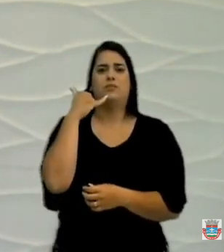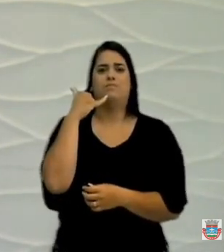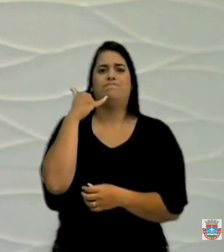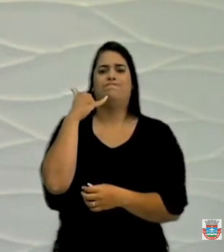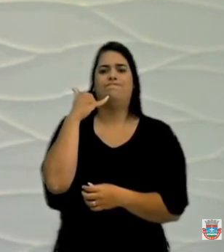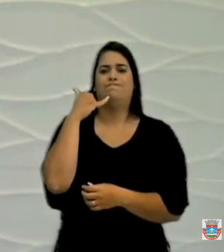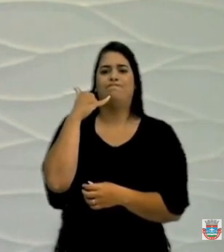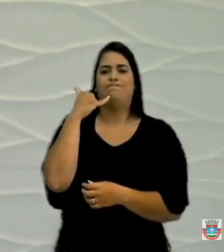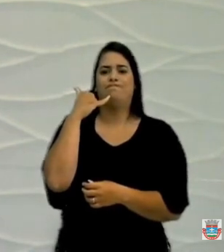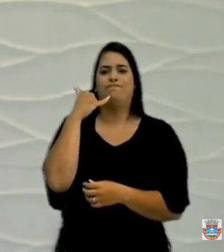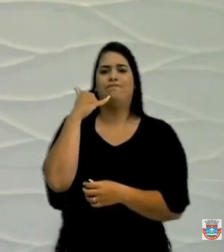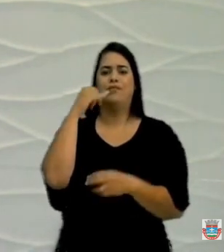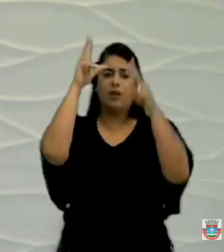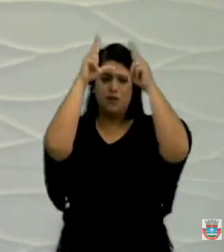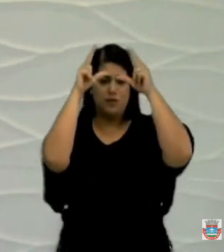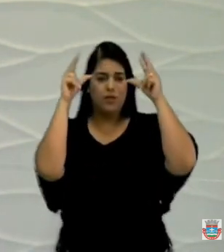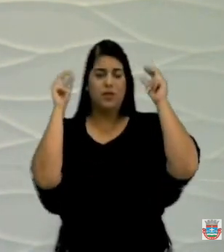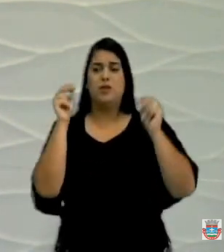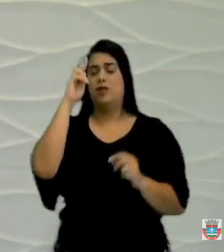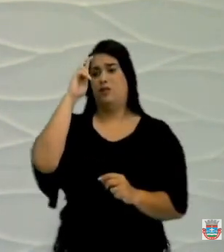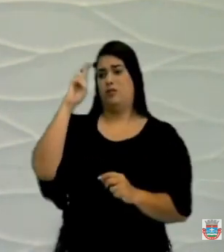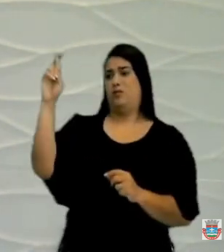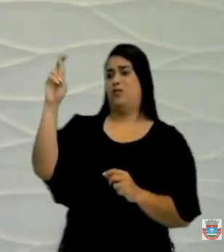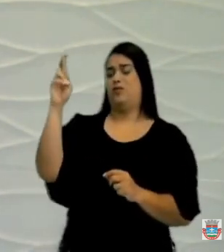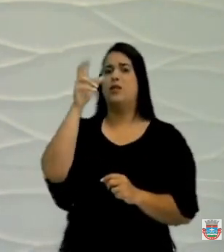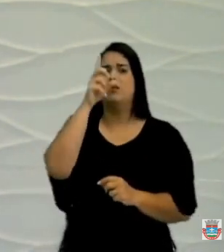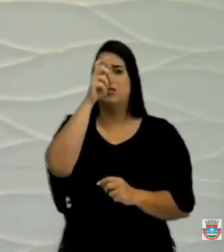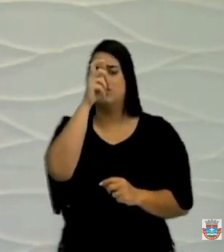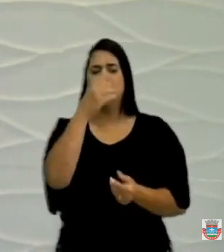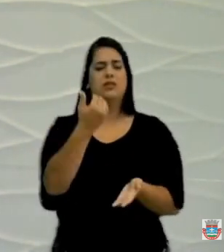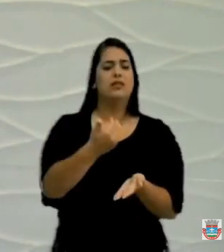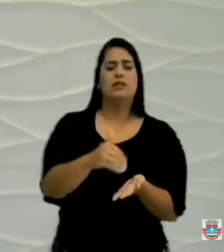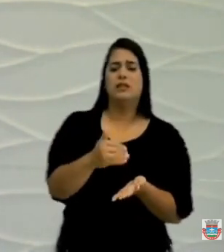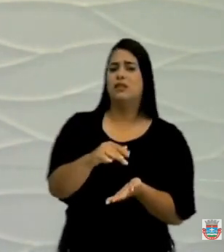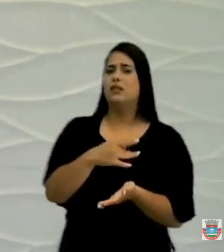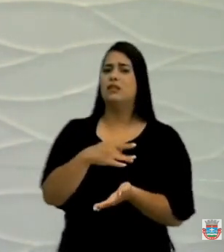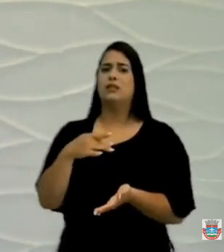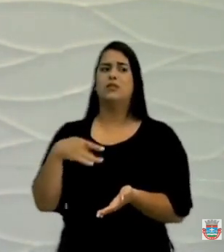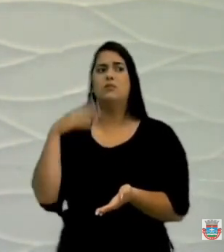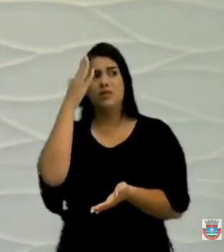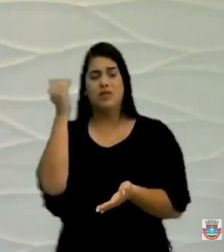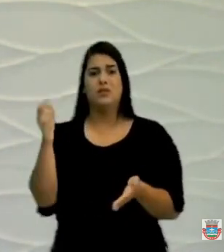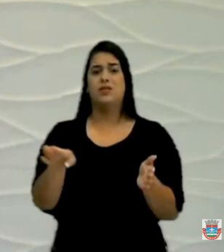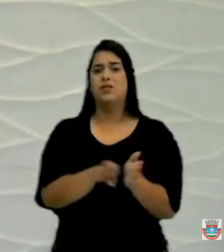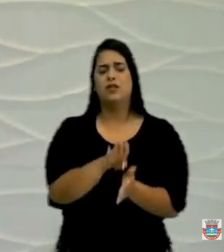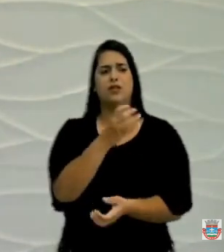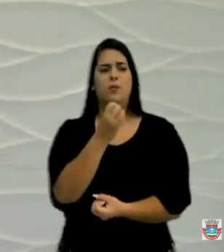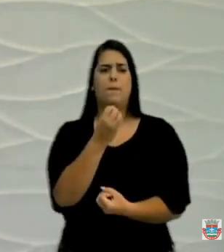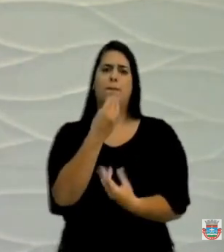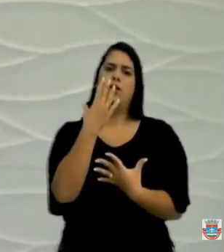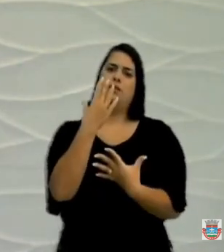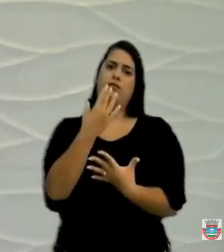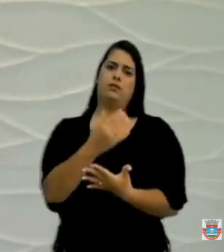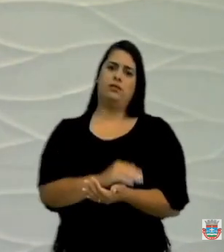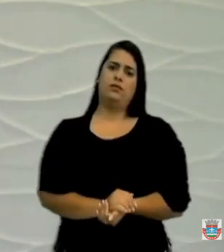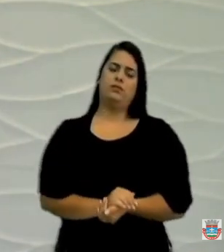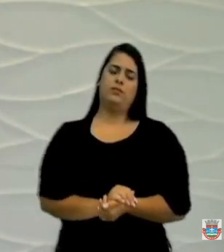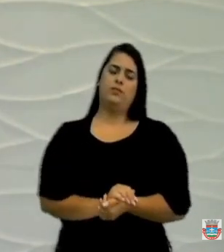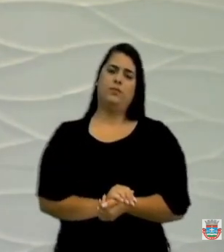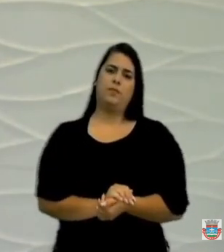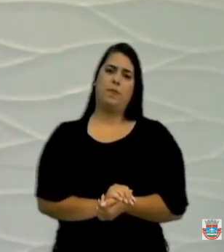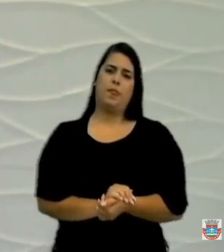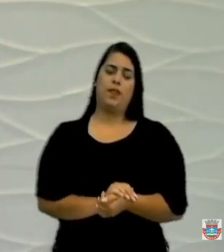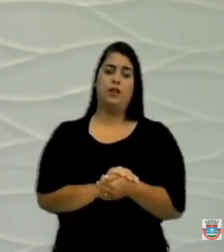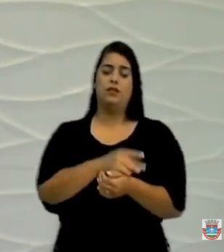enfermeiro, de um diretor de hospital, de uma secretaria de saúde, para saber se chegamos bem no destino. Se a